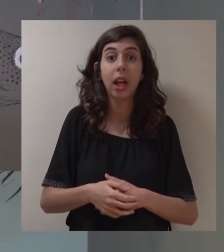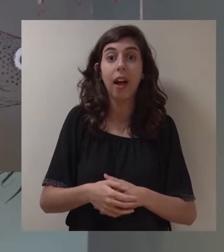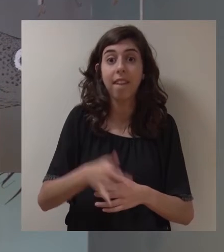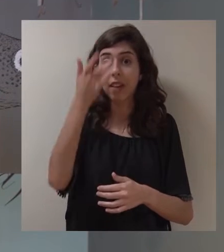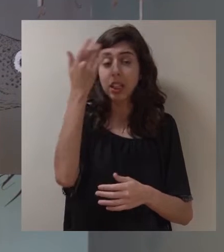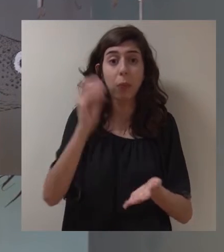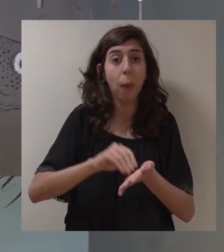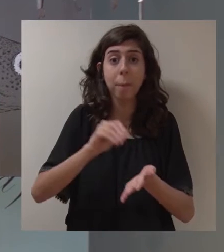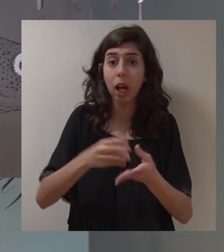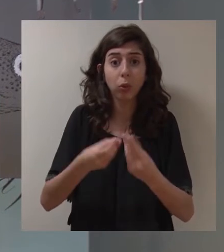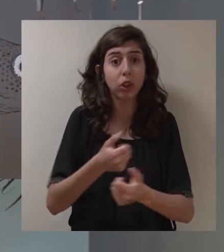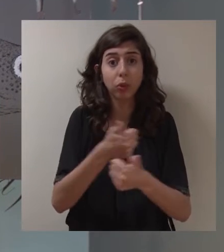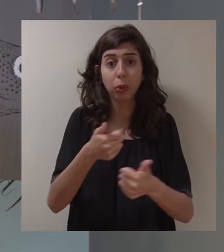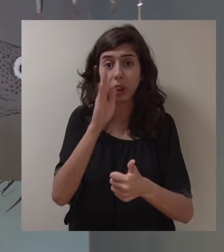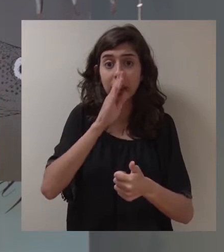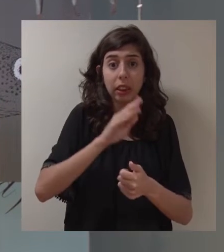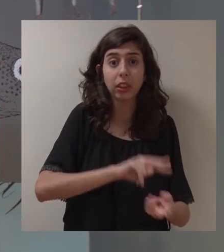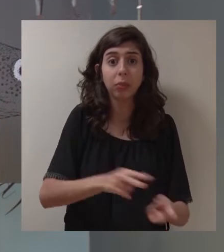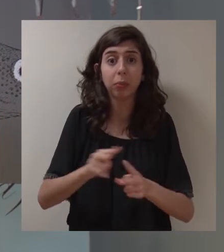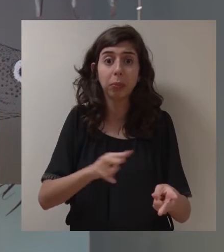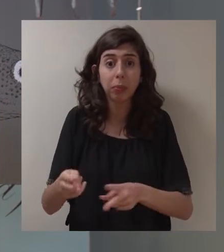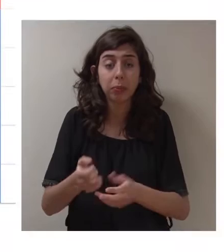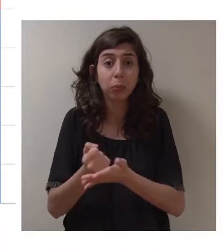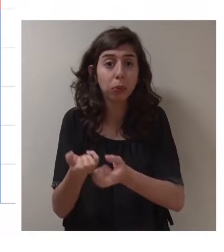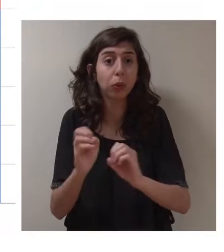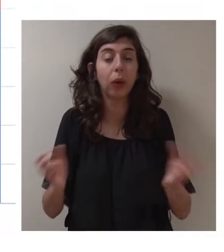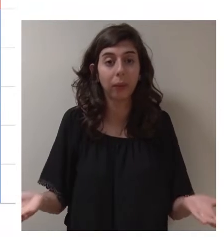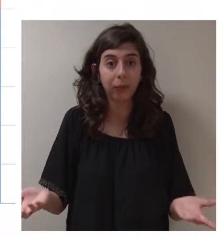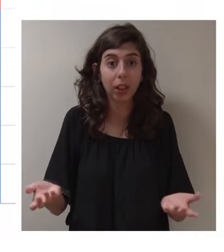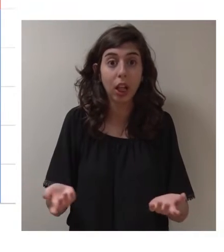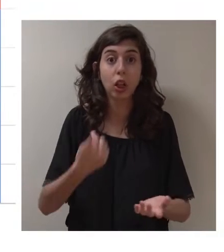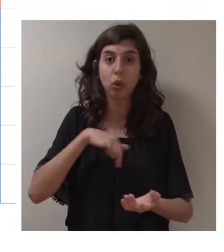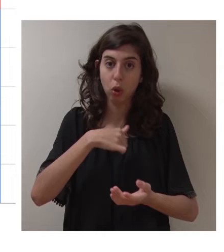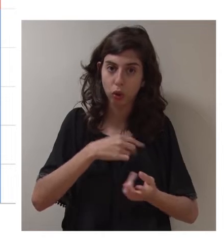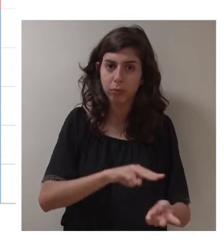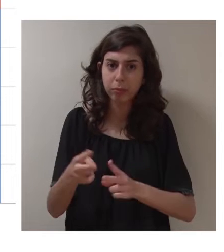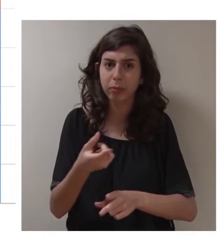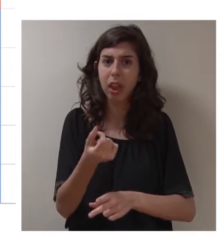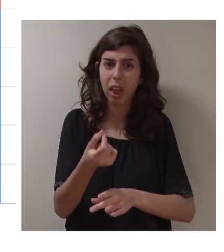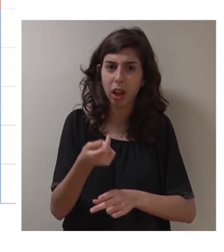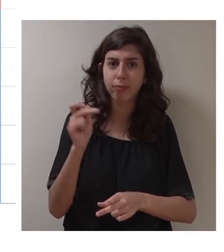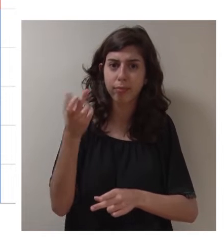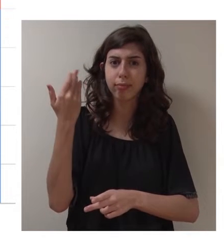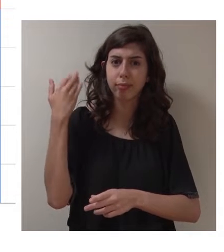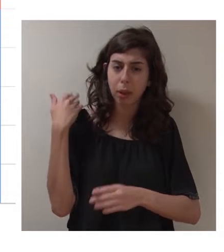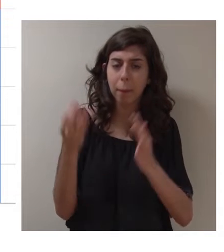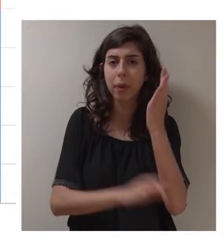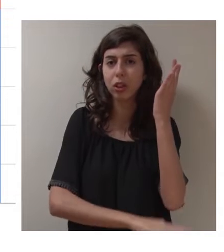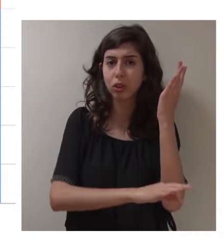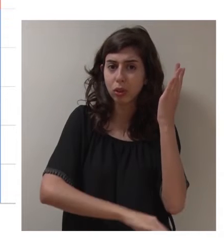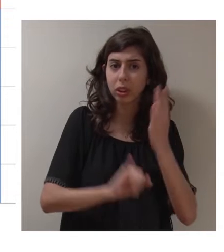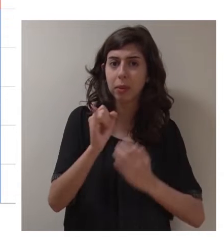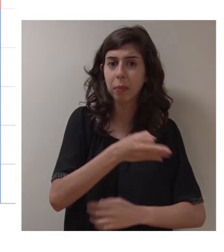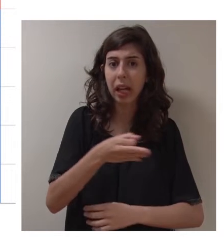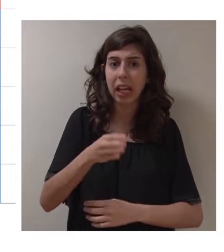fácil poupar e apresentar boas contas se não transferirmos para as nossas parceiras? A verdade é que nós transferimos mais dinheiro nos últimos anos